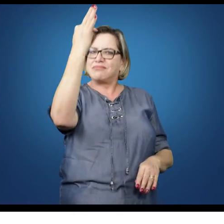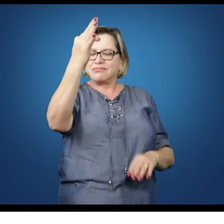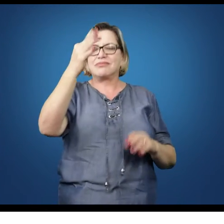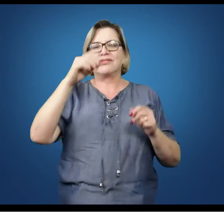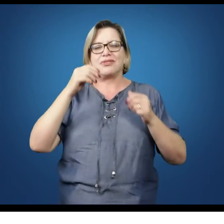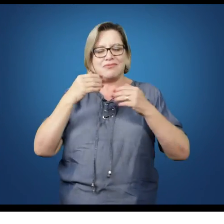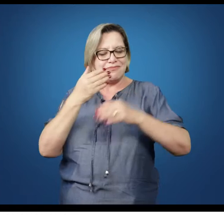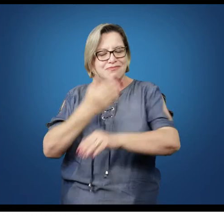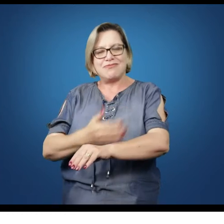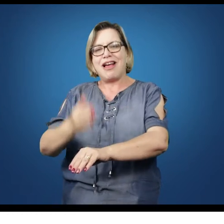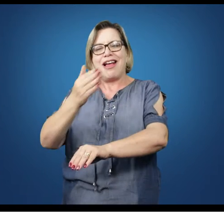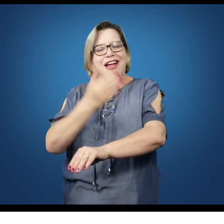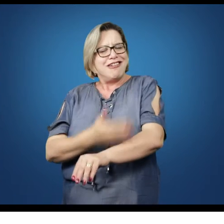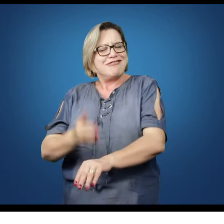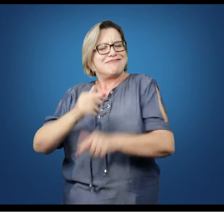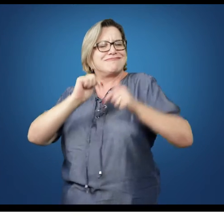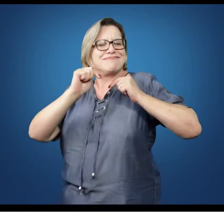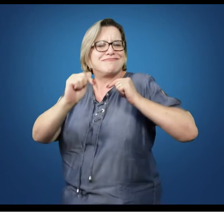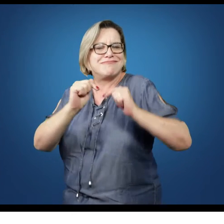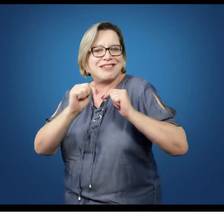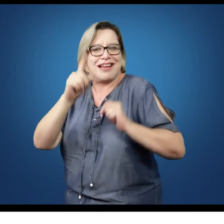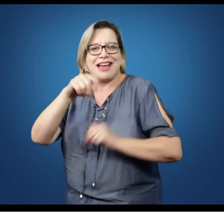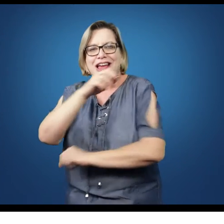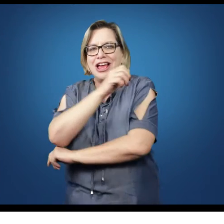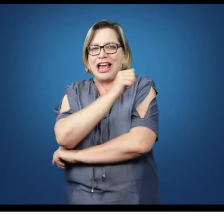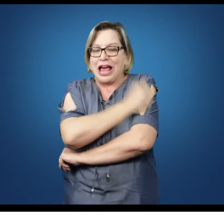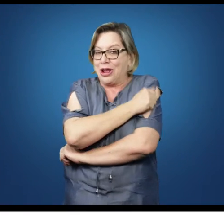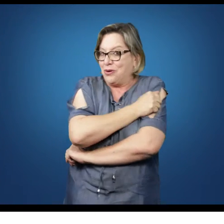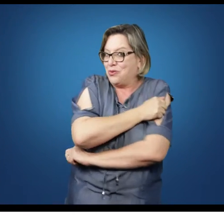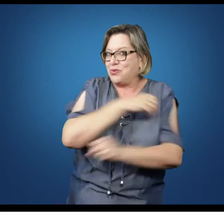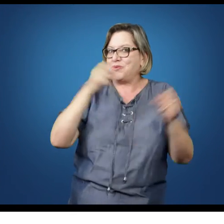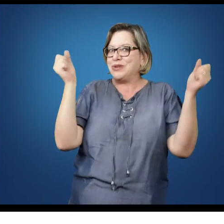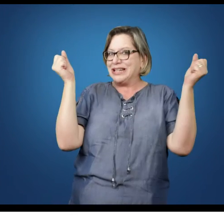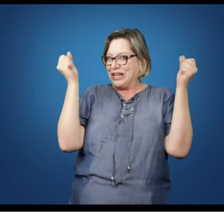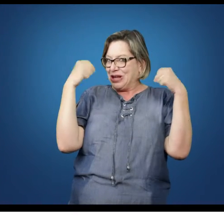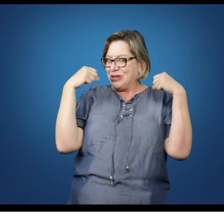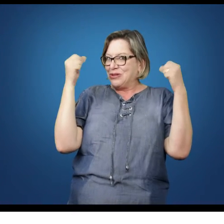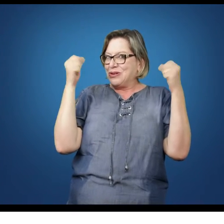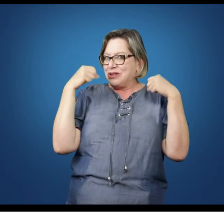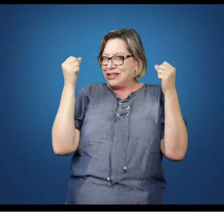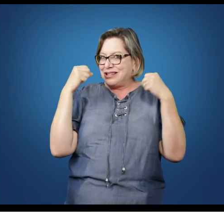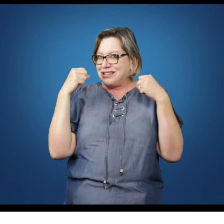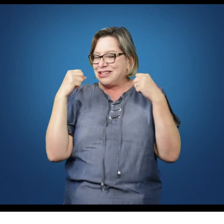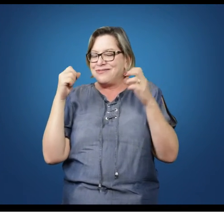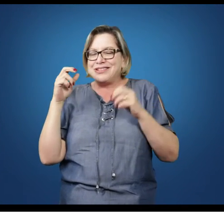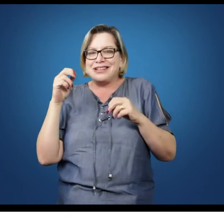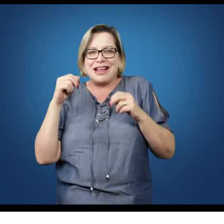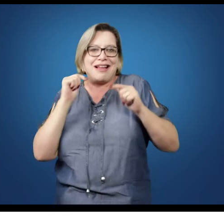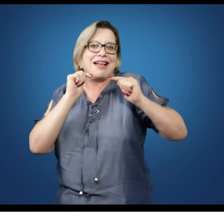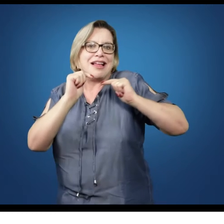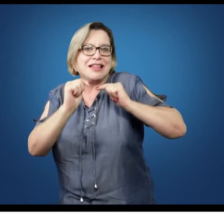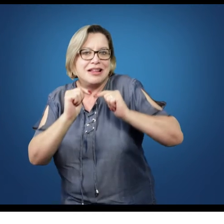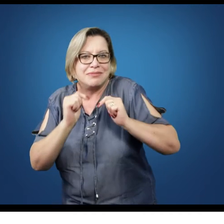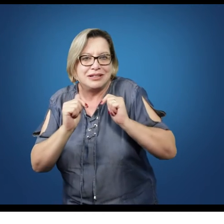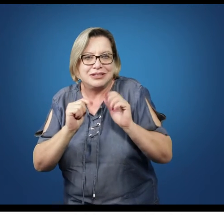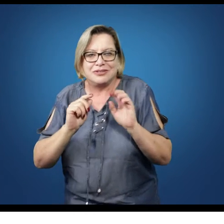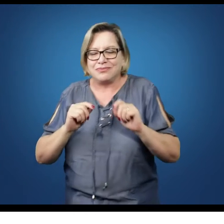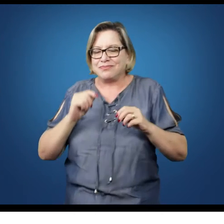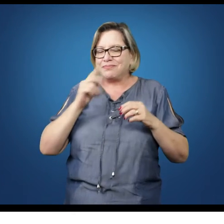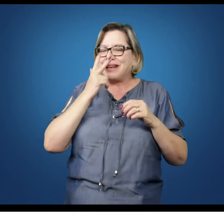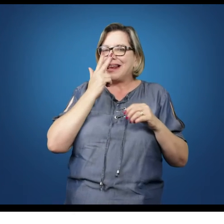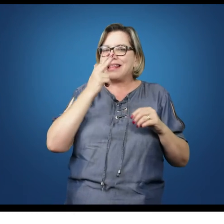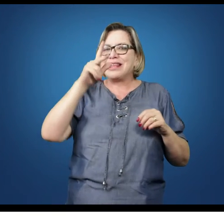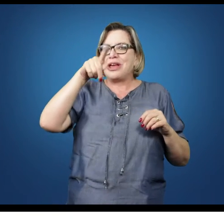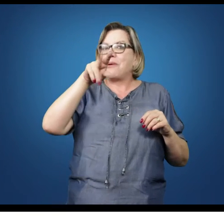exercitar a docência. Então, é o aluno do curso de educação física ser muito mais protagonista do que necessariamente receber